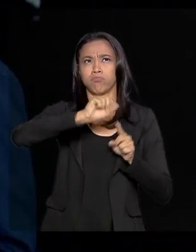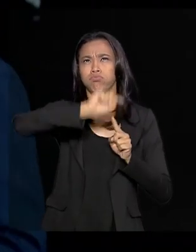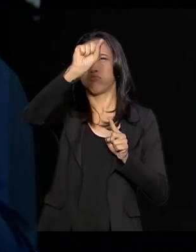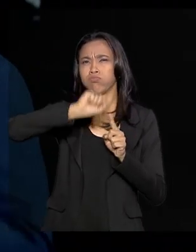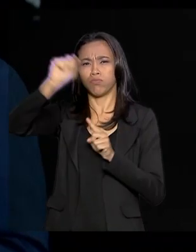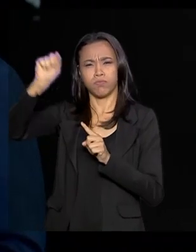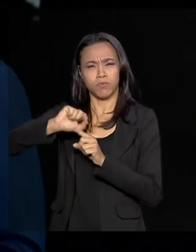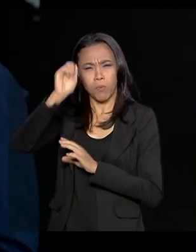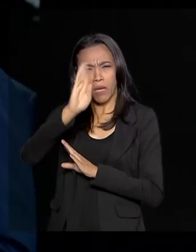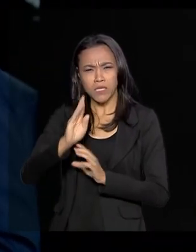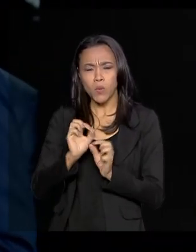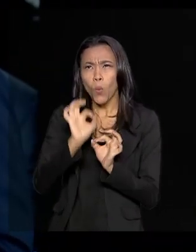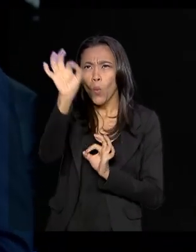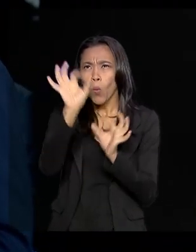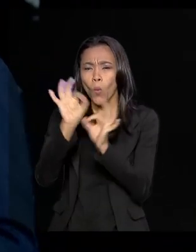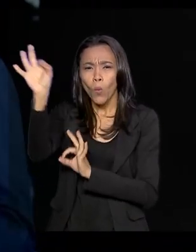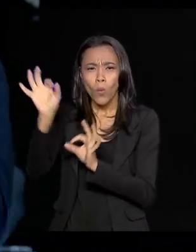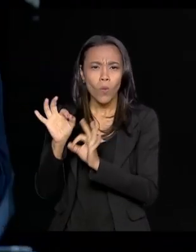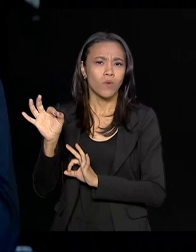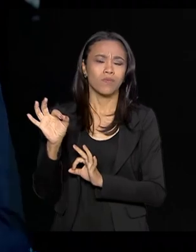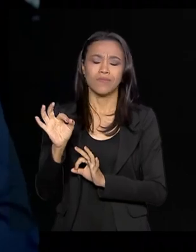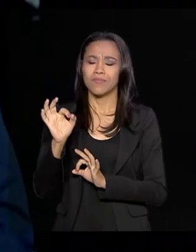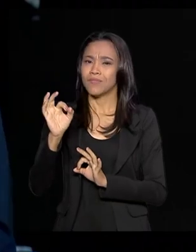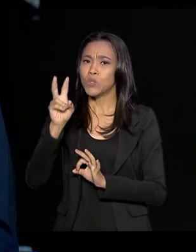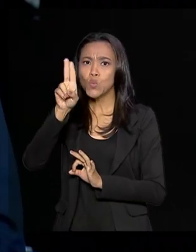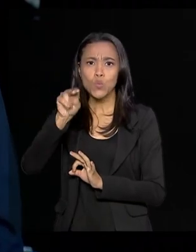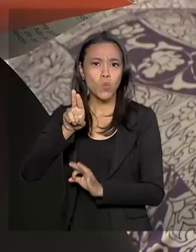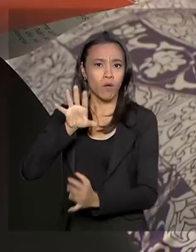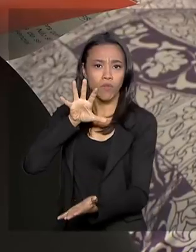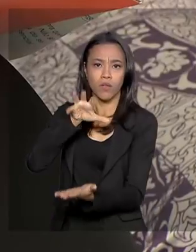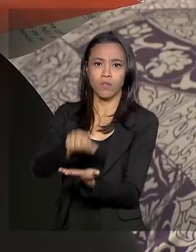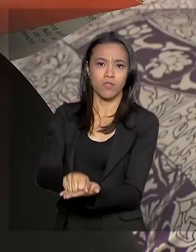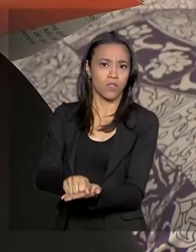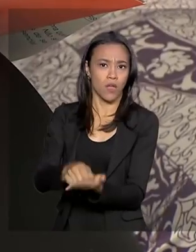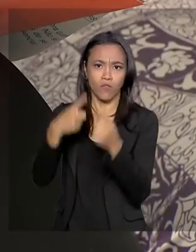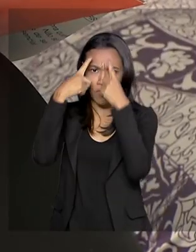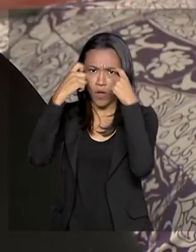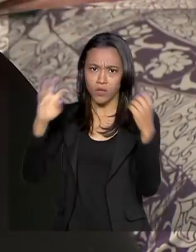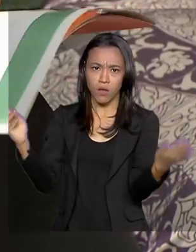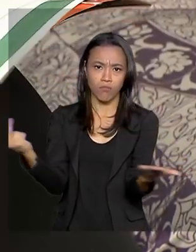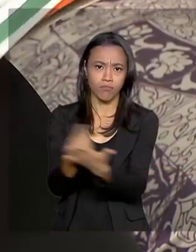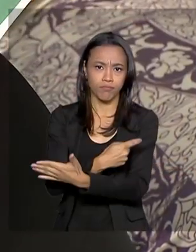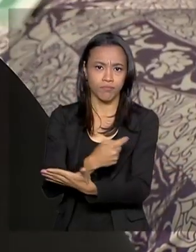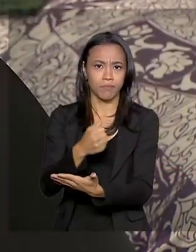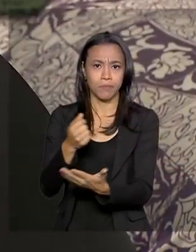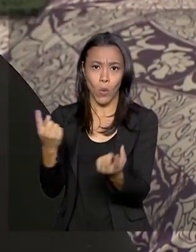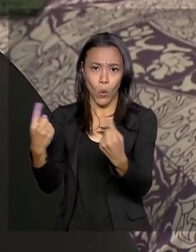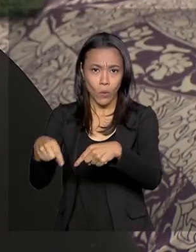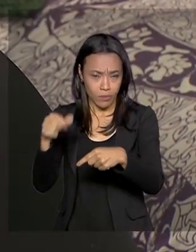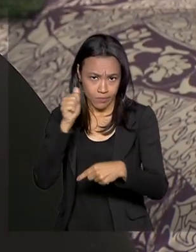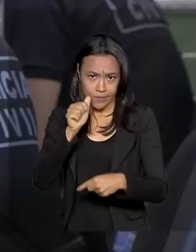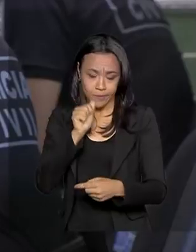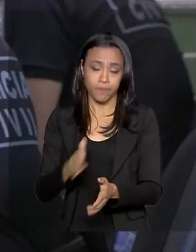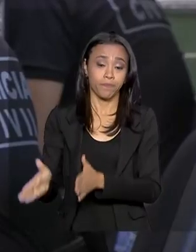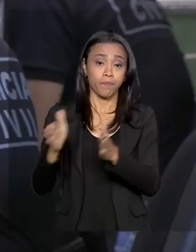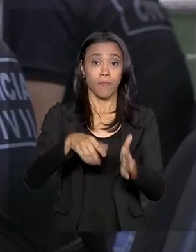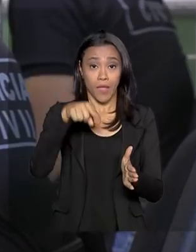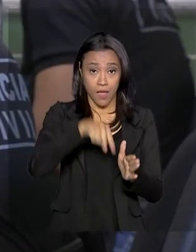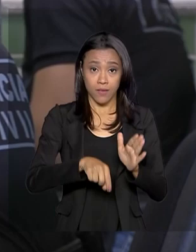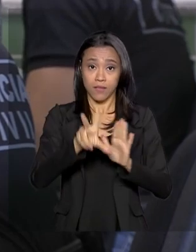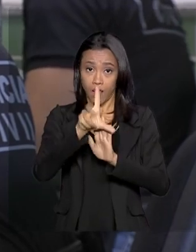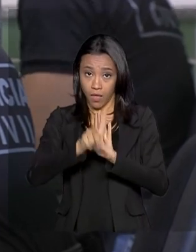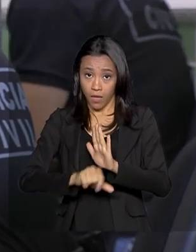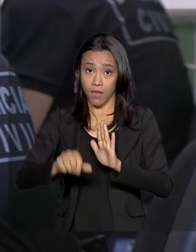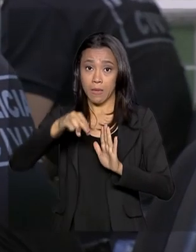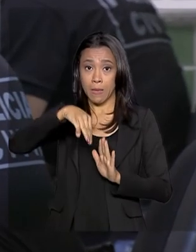violência contra a mulher não tem sido jamais notificada. Ao completar 13 anos de existência, a lei Maria da Penha é um exemplo